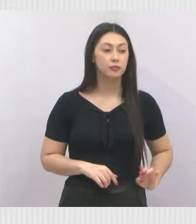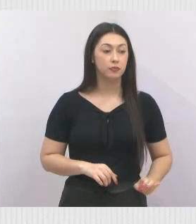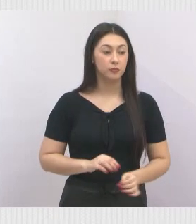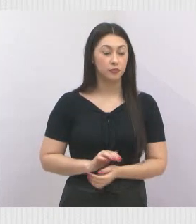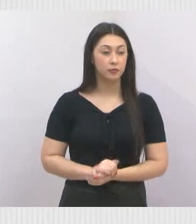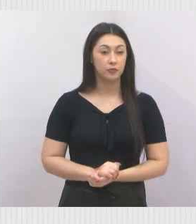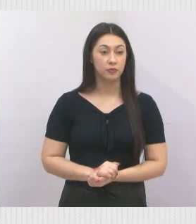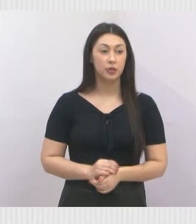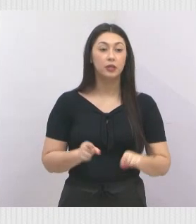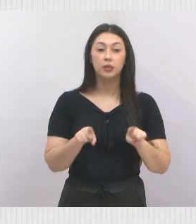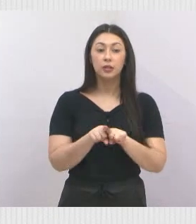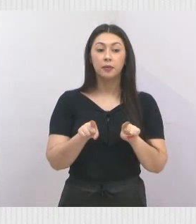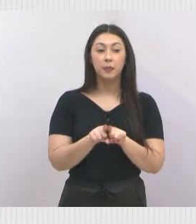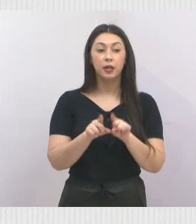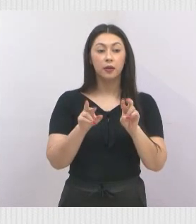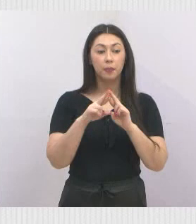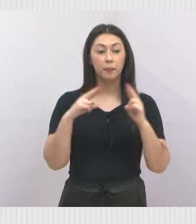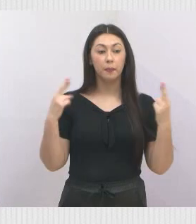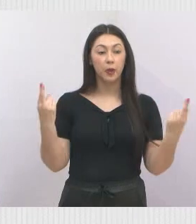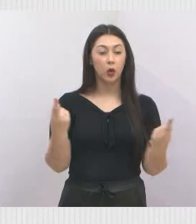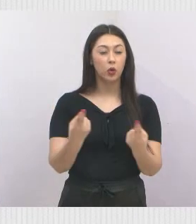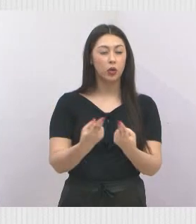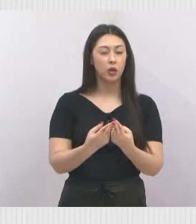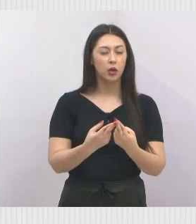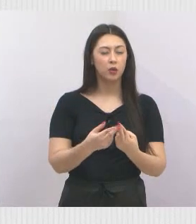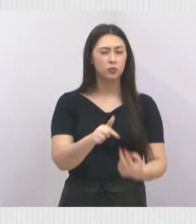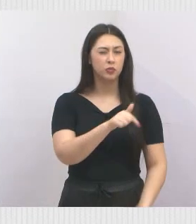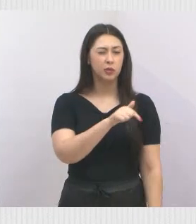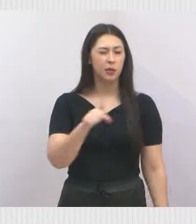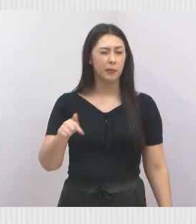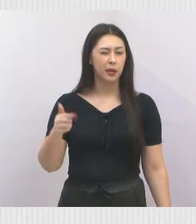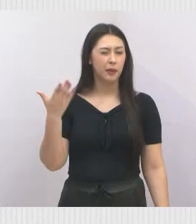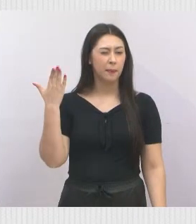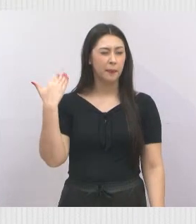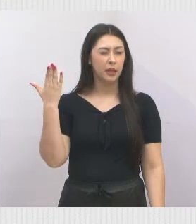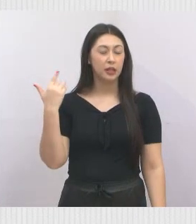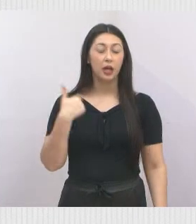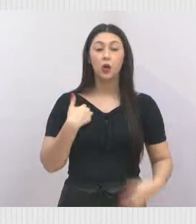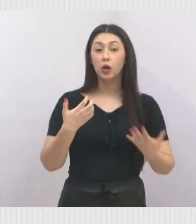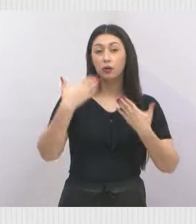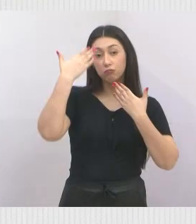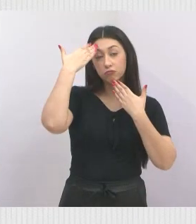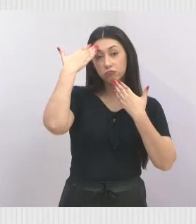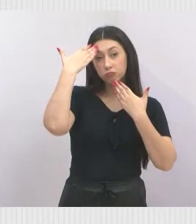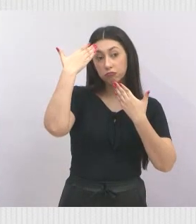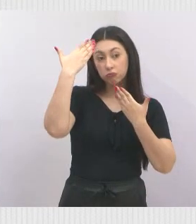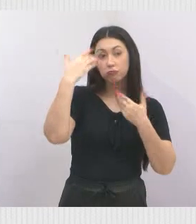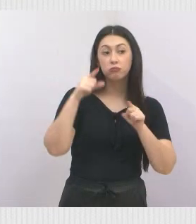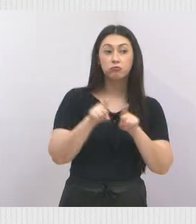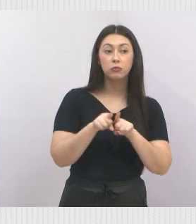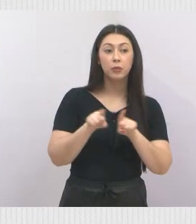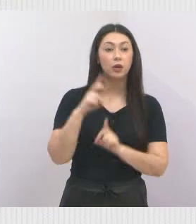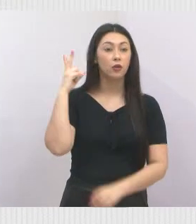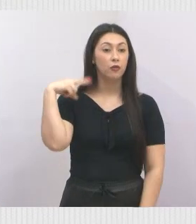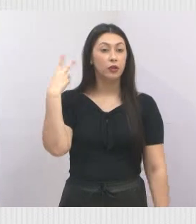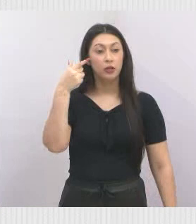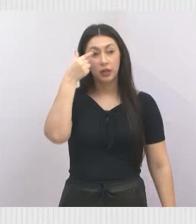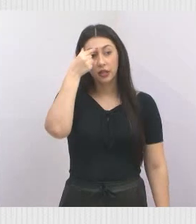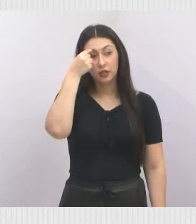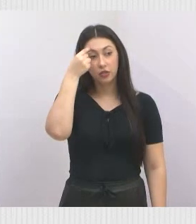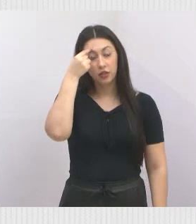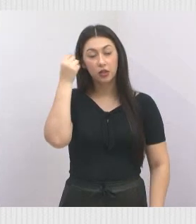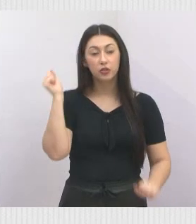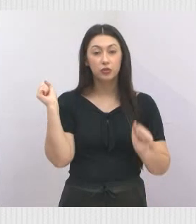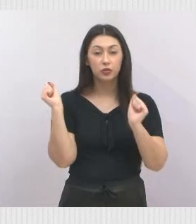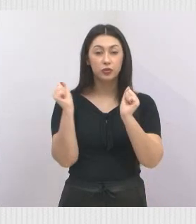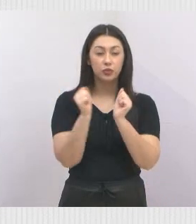Tivemos uma reunião semana passada, quero agradecer também a presença do vereador Edgar Sazak, que